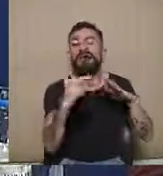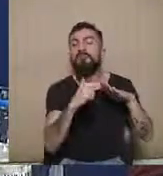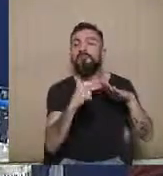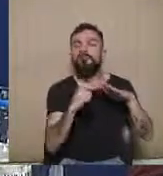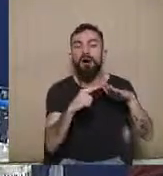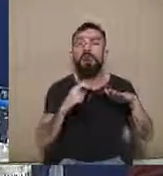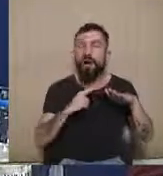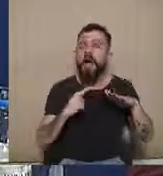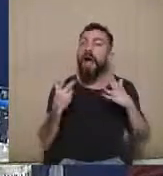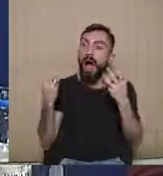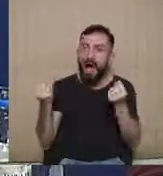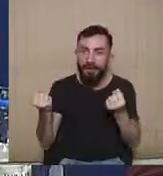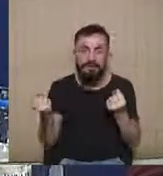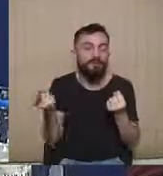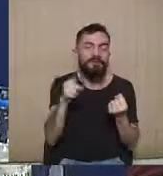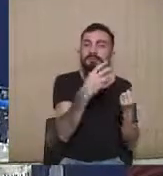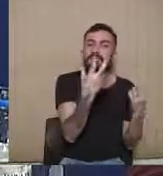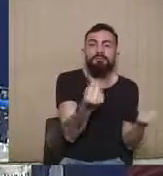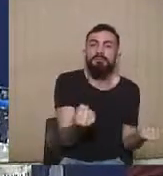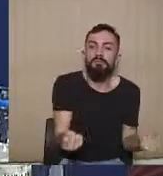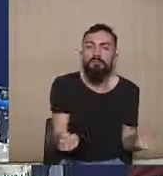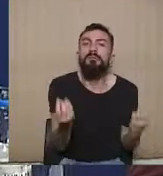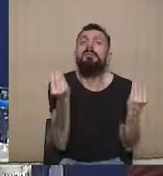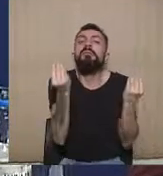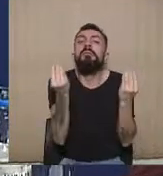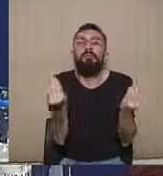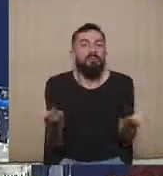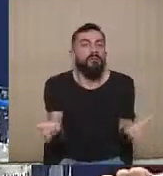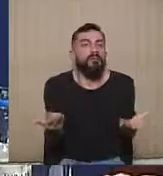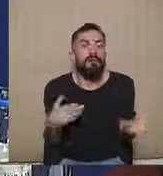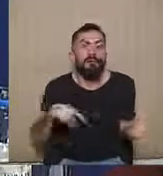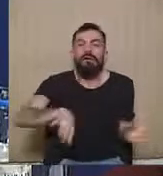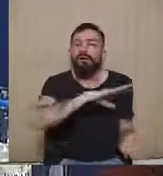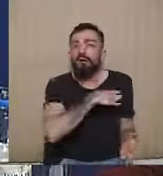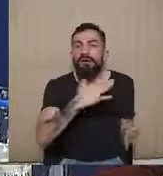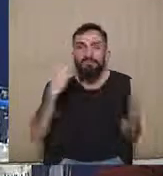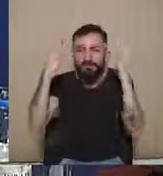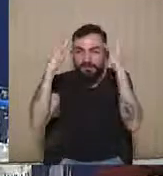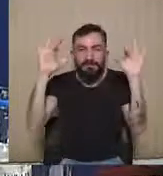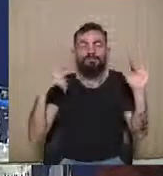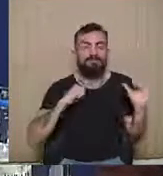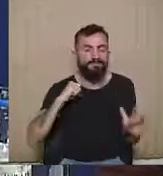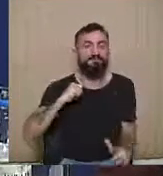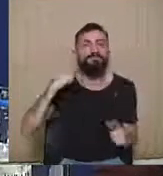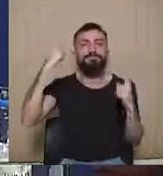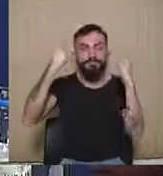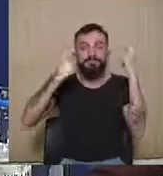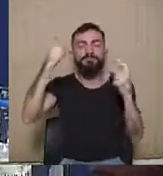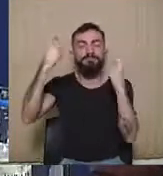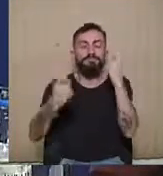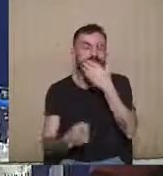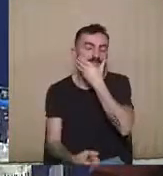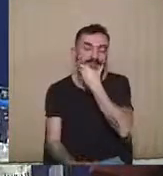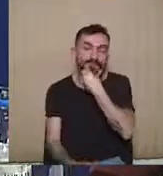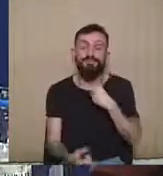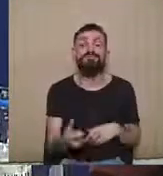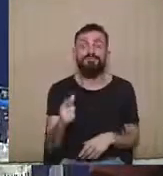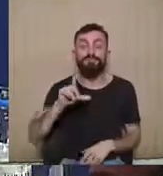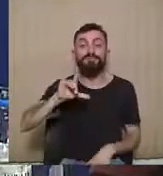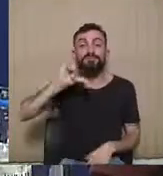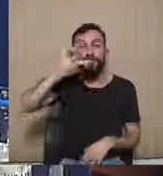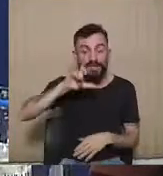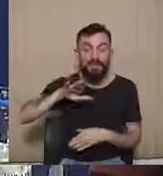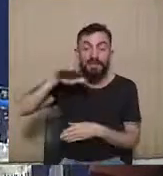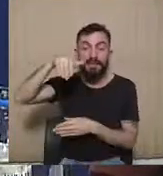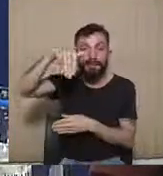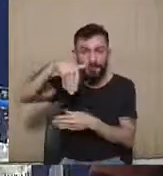conteúdo e outro não. Então, eu fico muito preocupado sobre se o direito eleitoral,